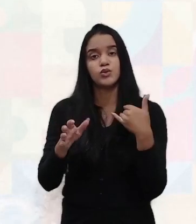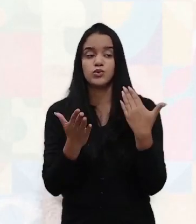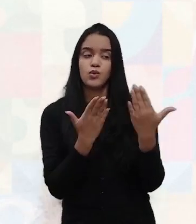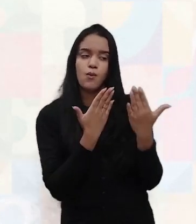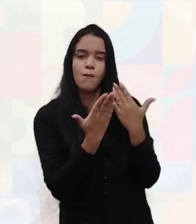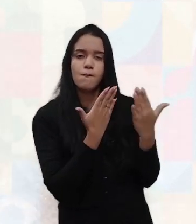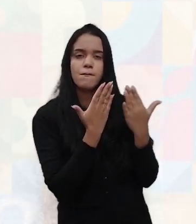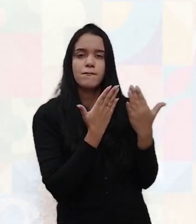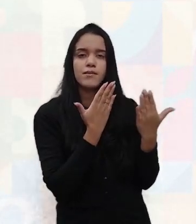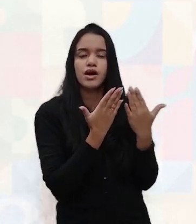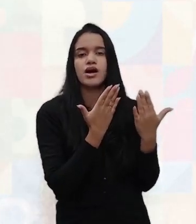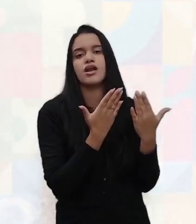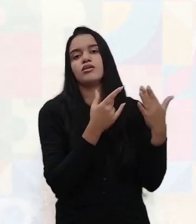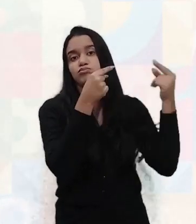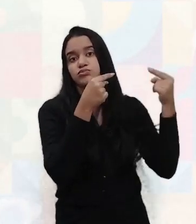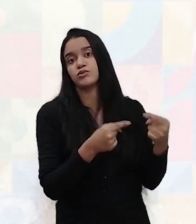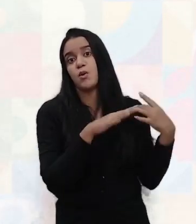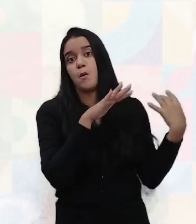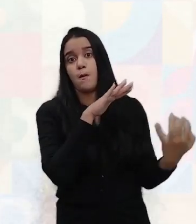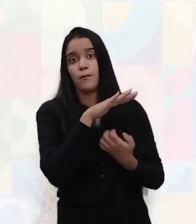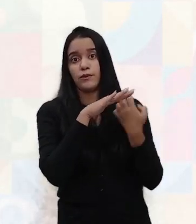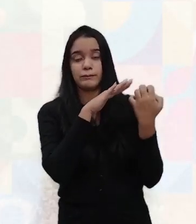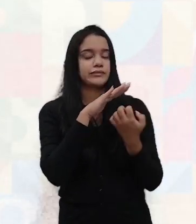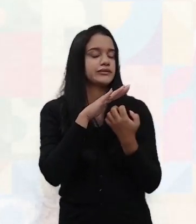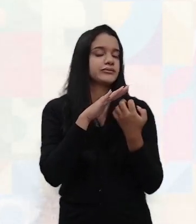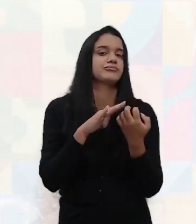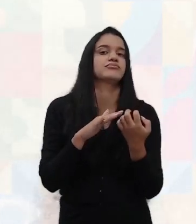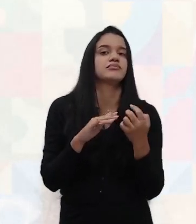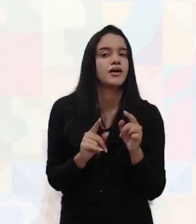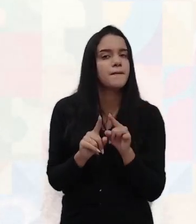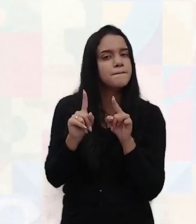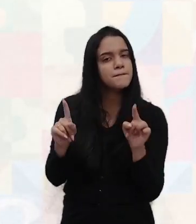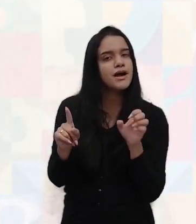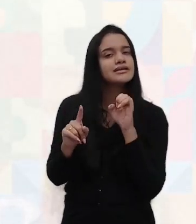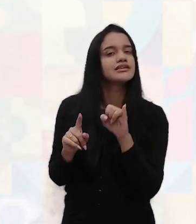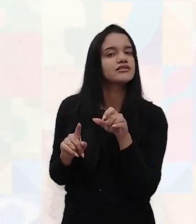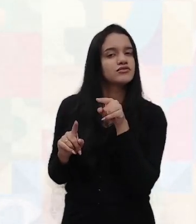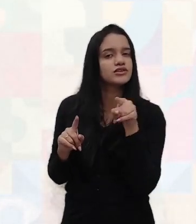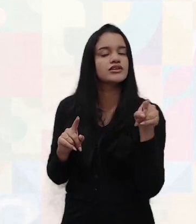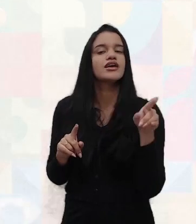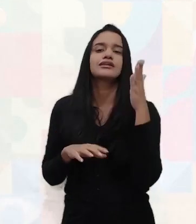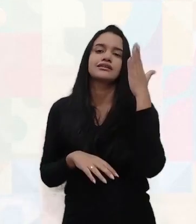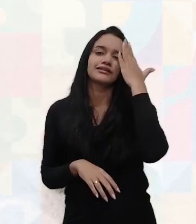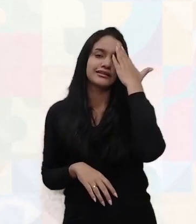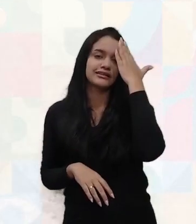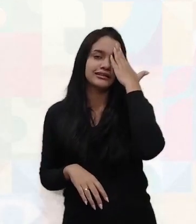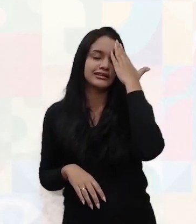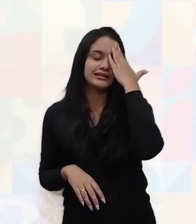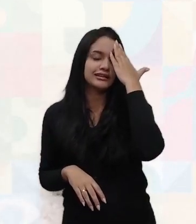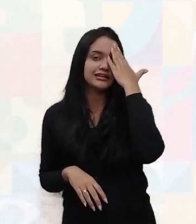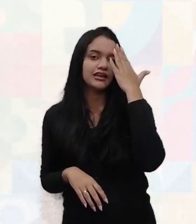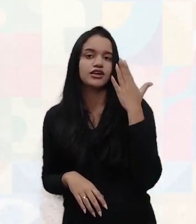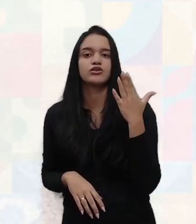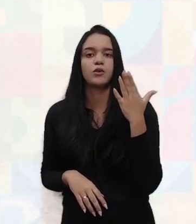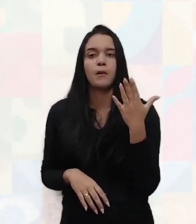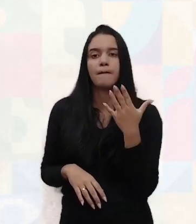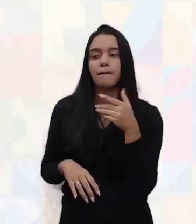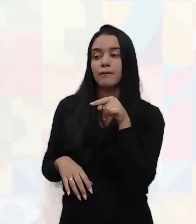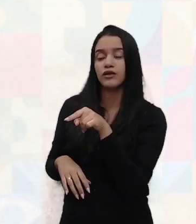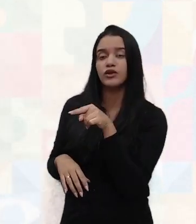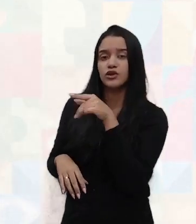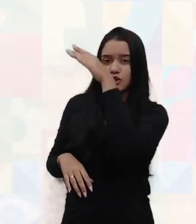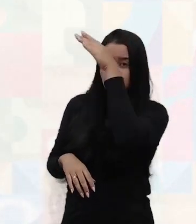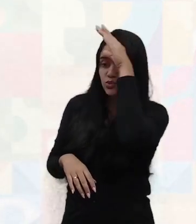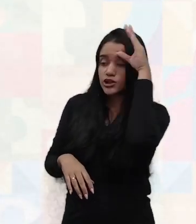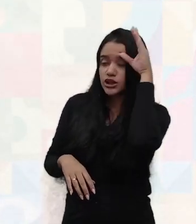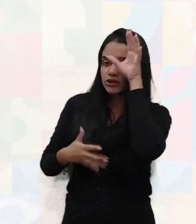grande concorrente, a uma grande empresa multinacional. Mas, se você puder entender a dor do seu consumidor, a dor do